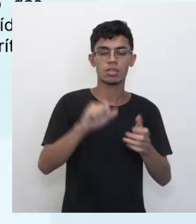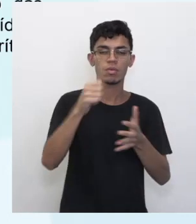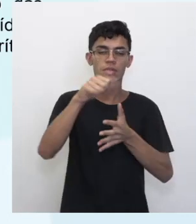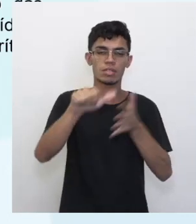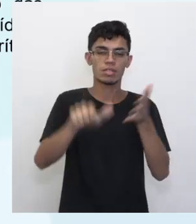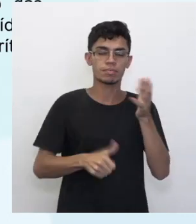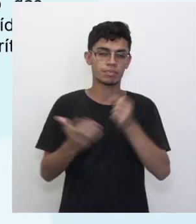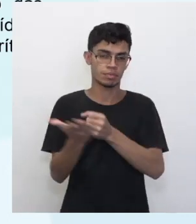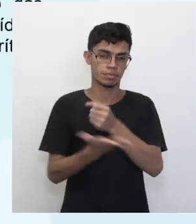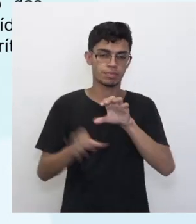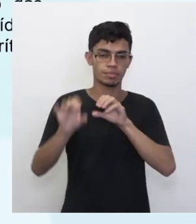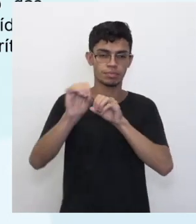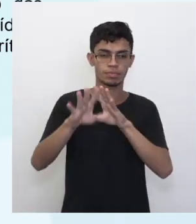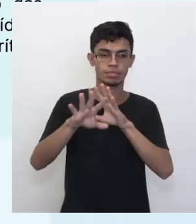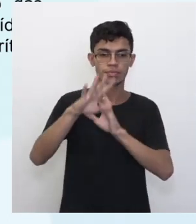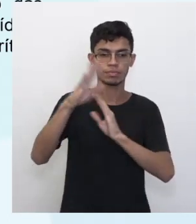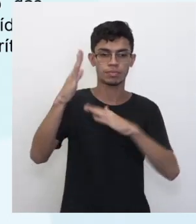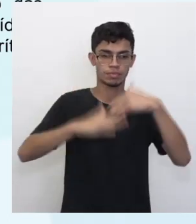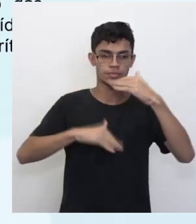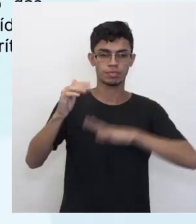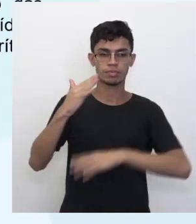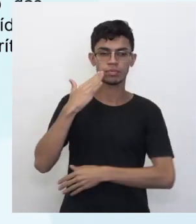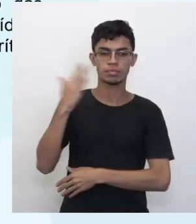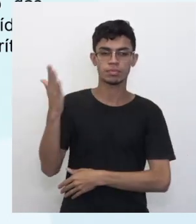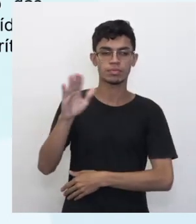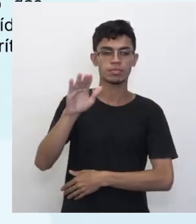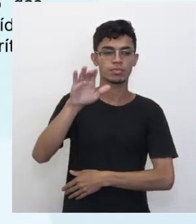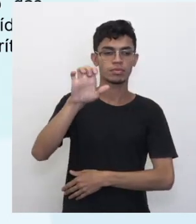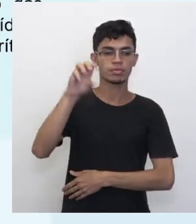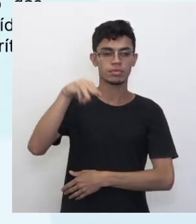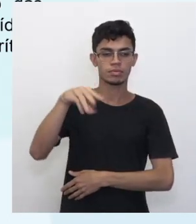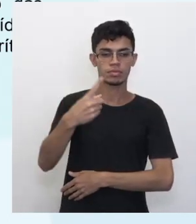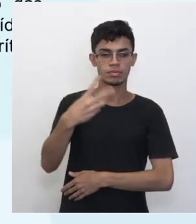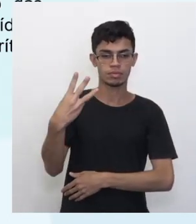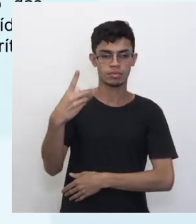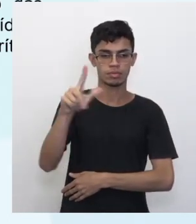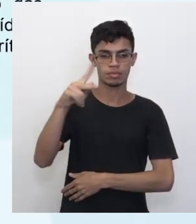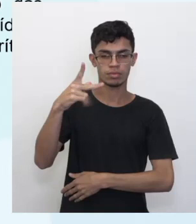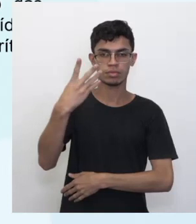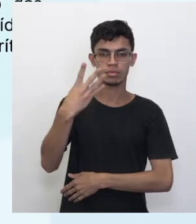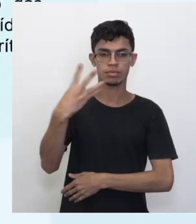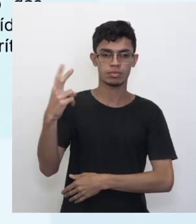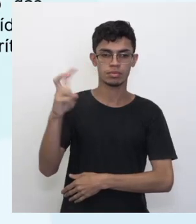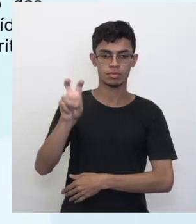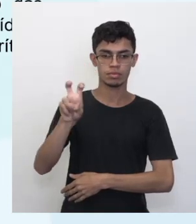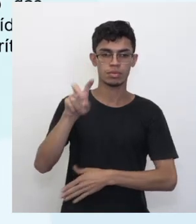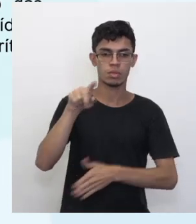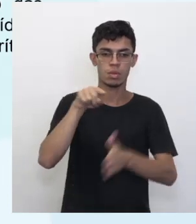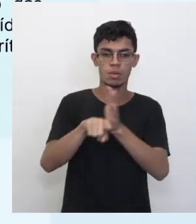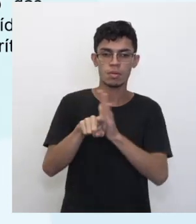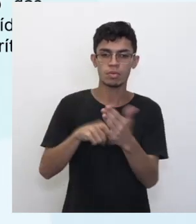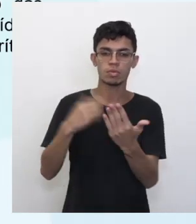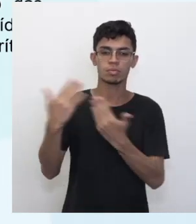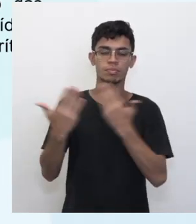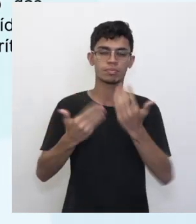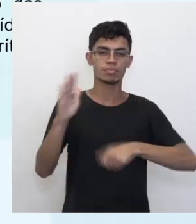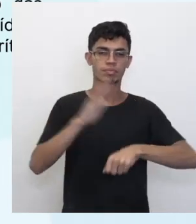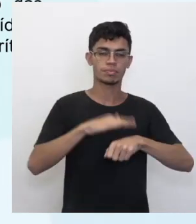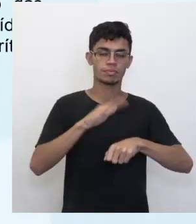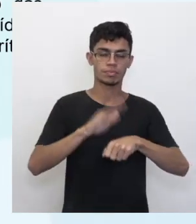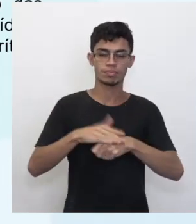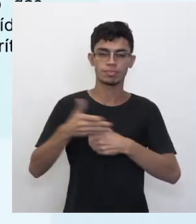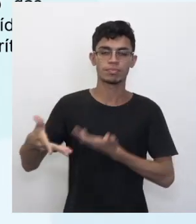A habilidade, está aí na tela, é a EM13 LP45. Analisar, discutir, produzir e